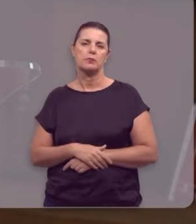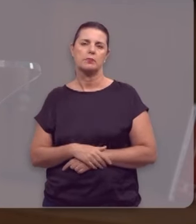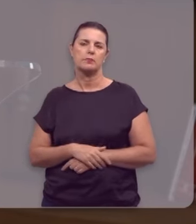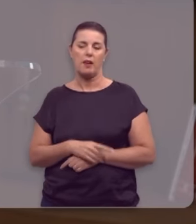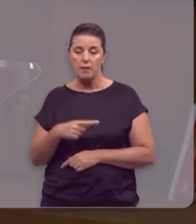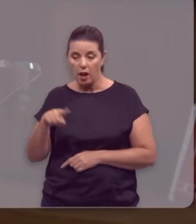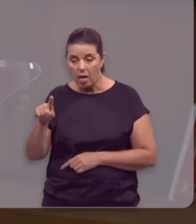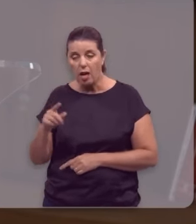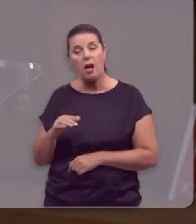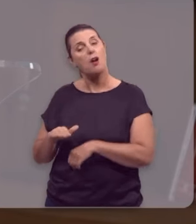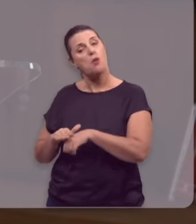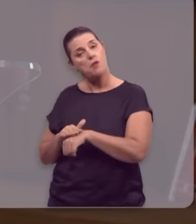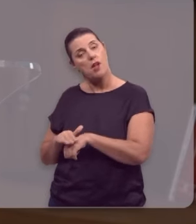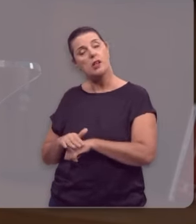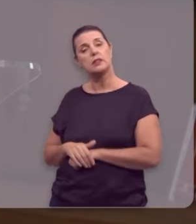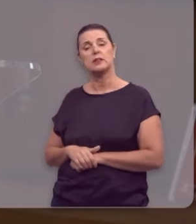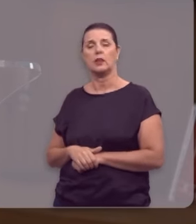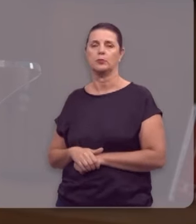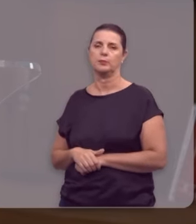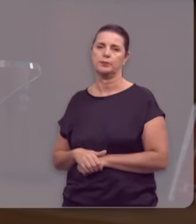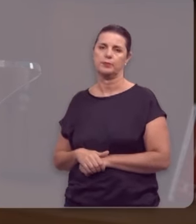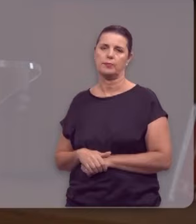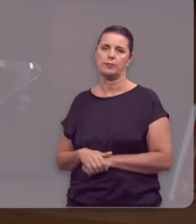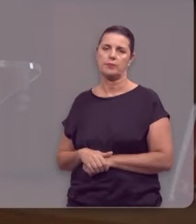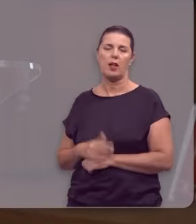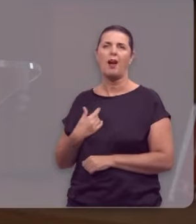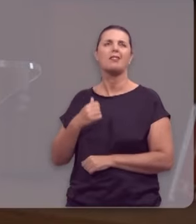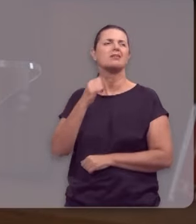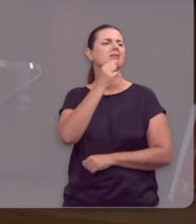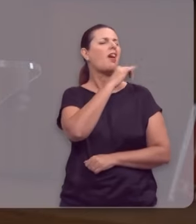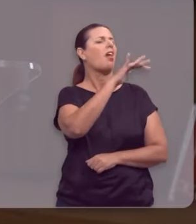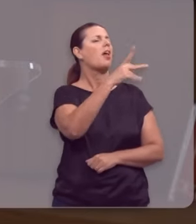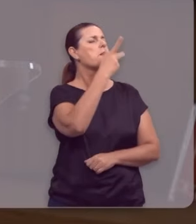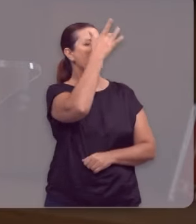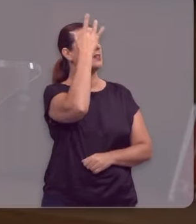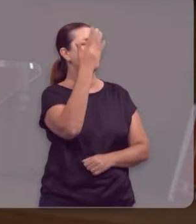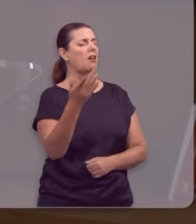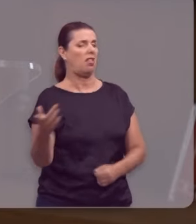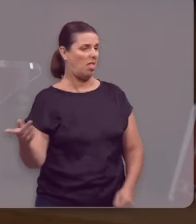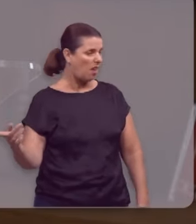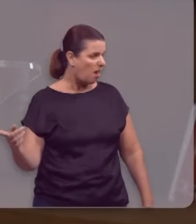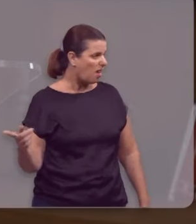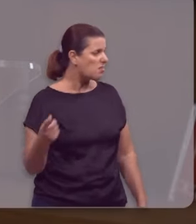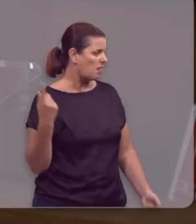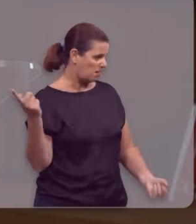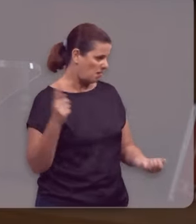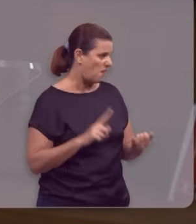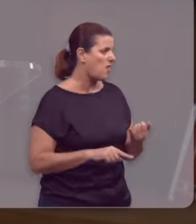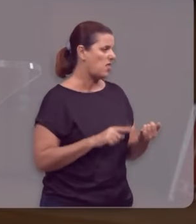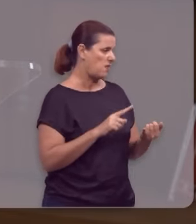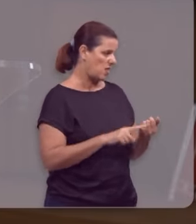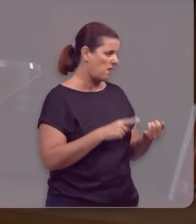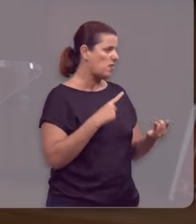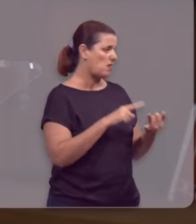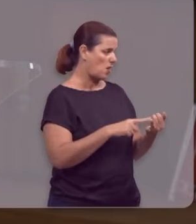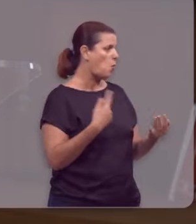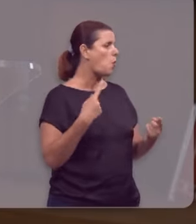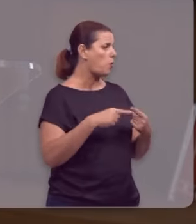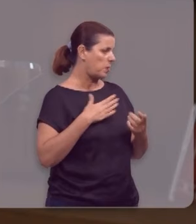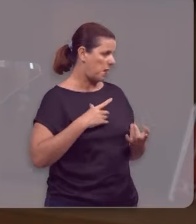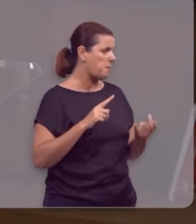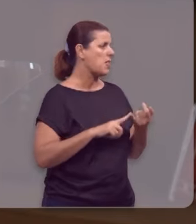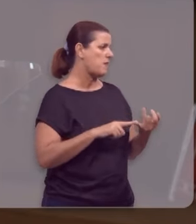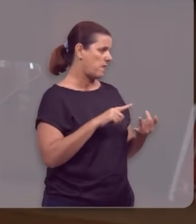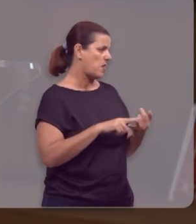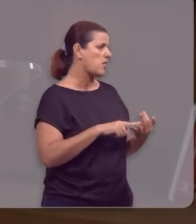Vai lá conversar. Em vez de você espalhar para as pessoas que a pessoa fez isso, aquilo, aquilo, outro contra você, vai lá